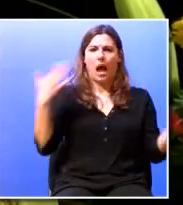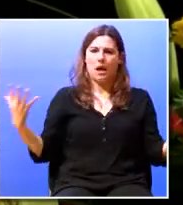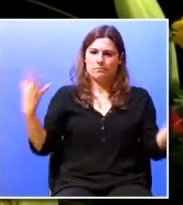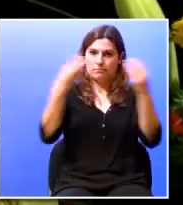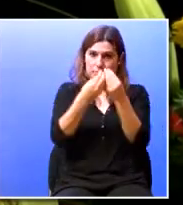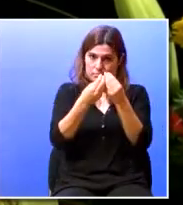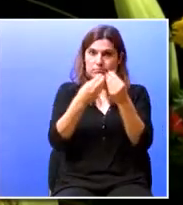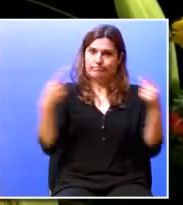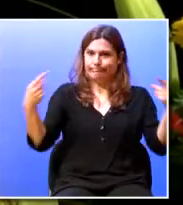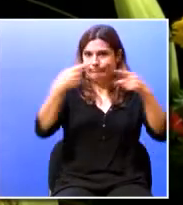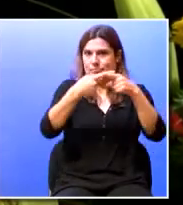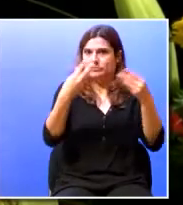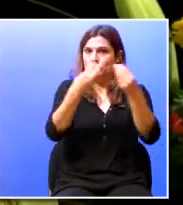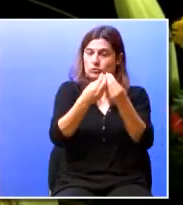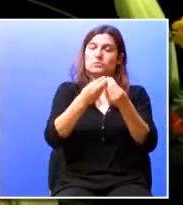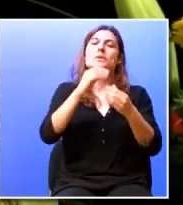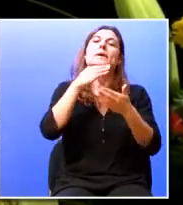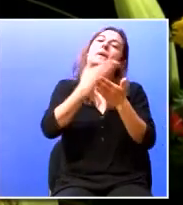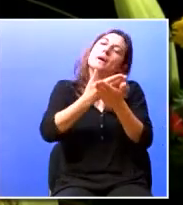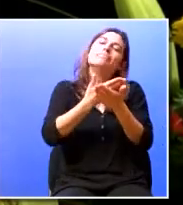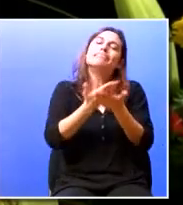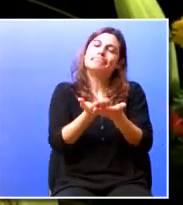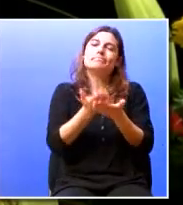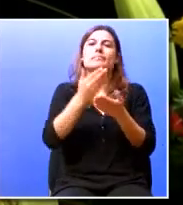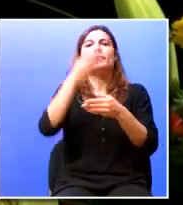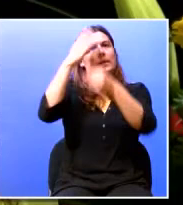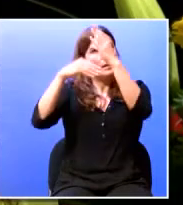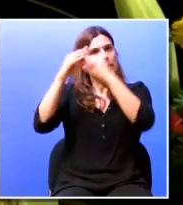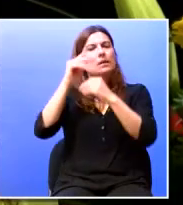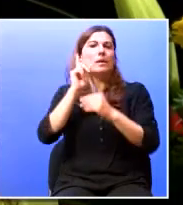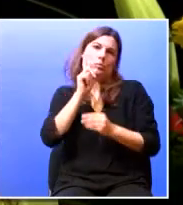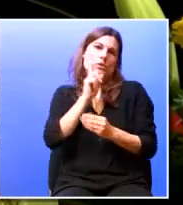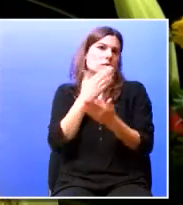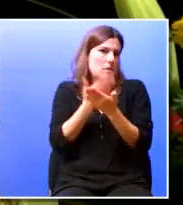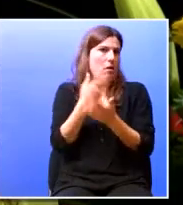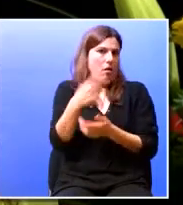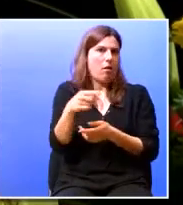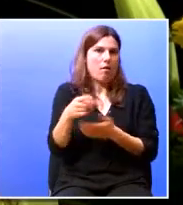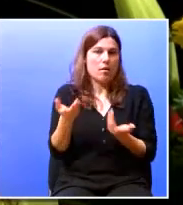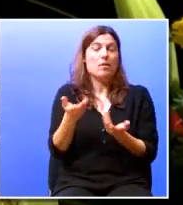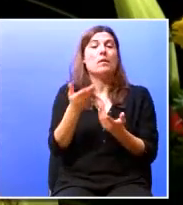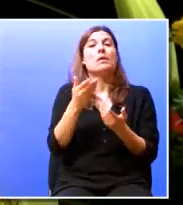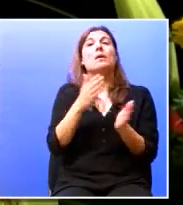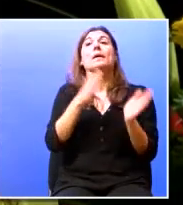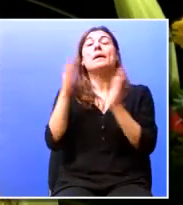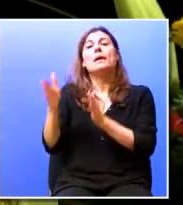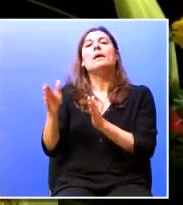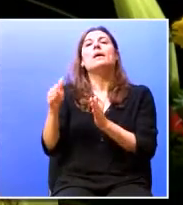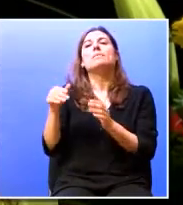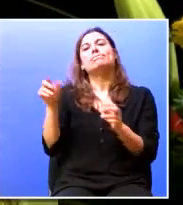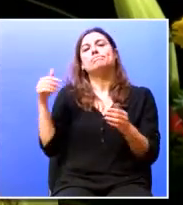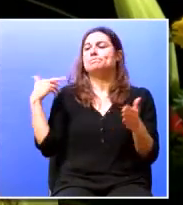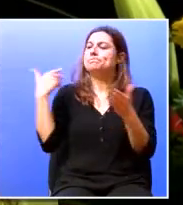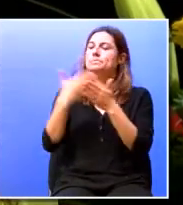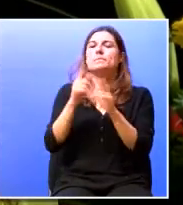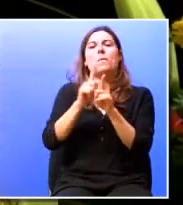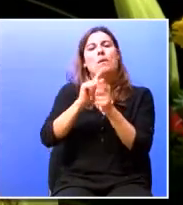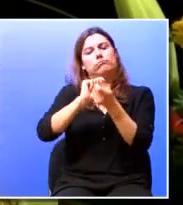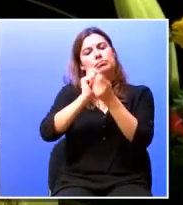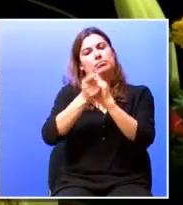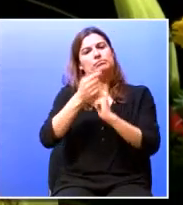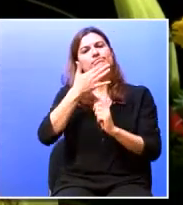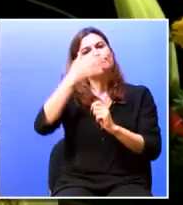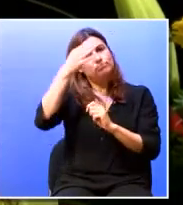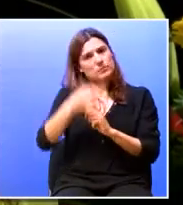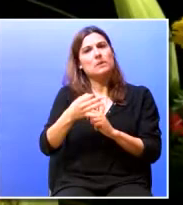uma fertilização que pode ser importante do ponto de vista da aprendizagem e de uma contribuição para a renovação efetiva nesta perspectiva